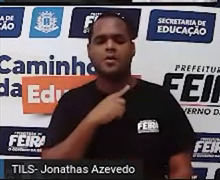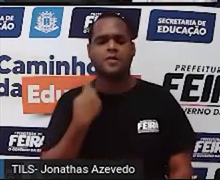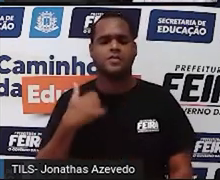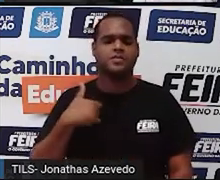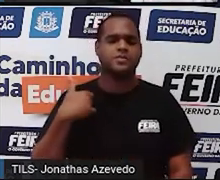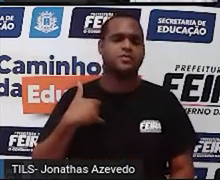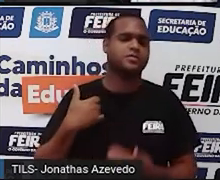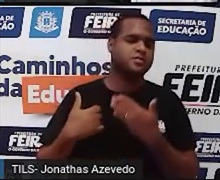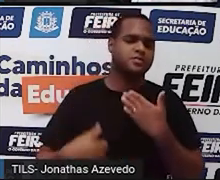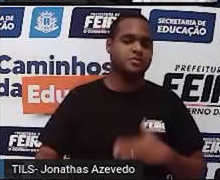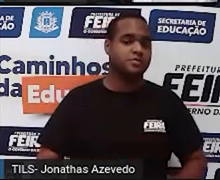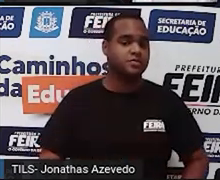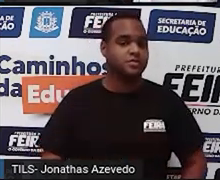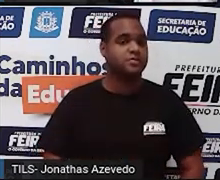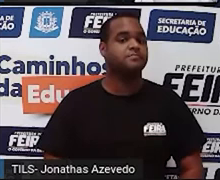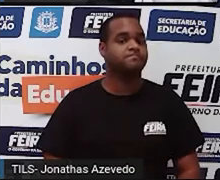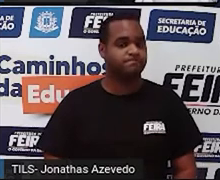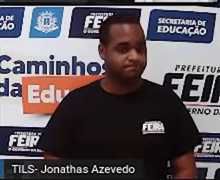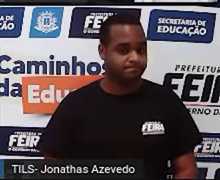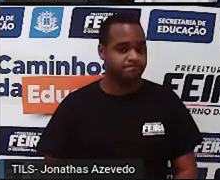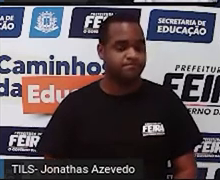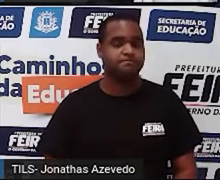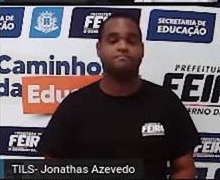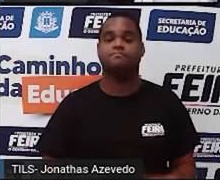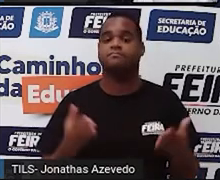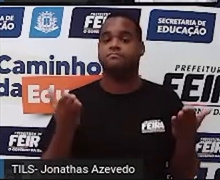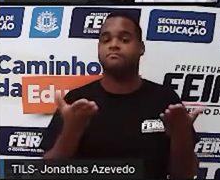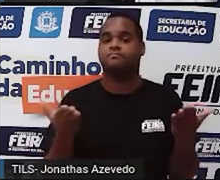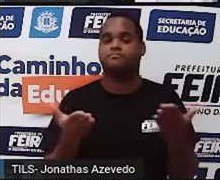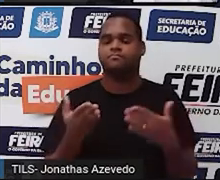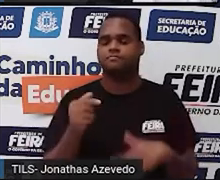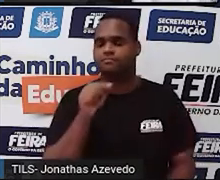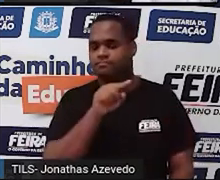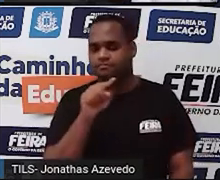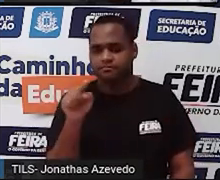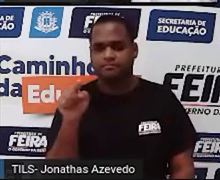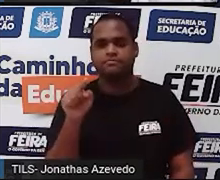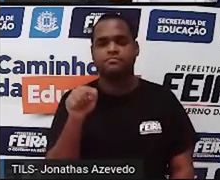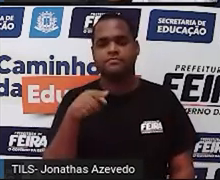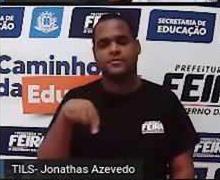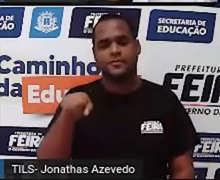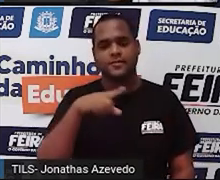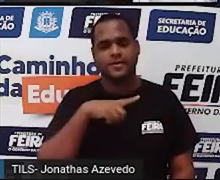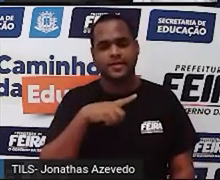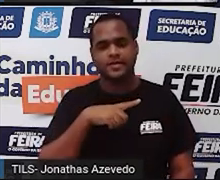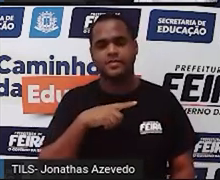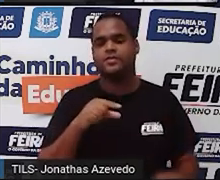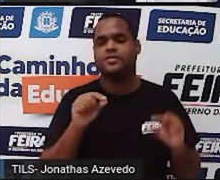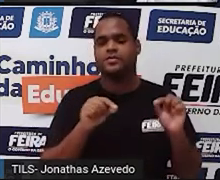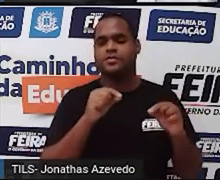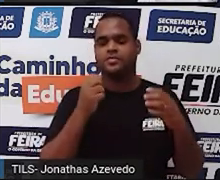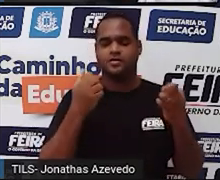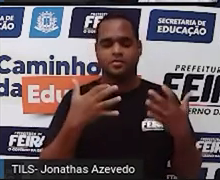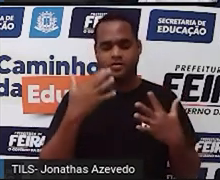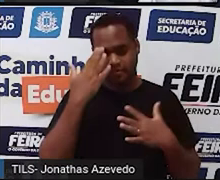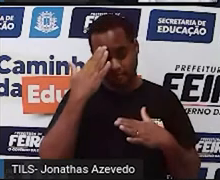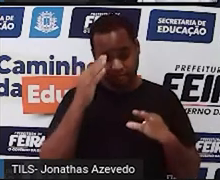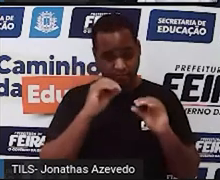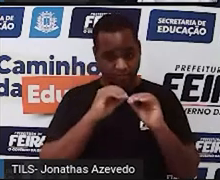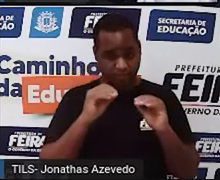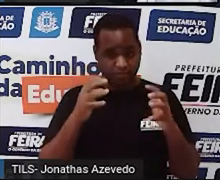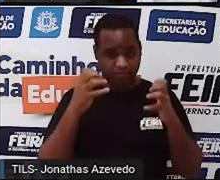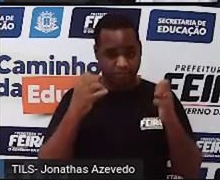Bom, e agora é que a gente vai, né, entrar